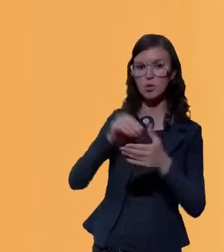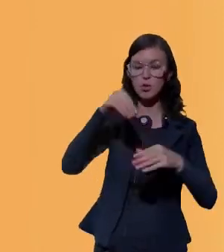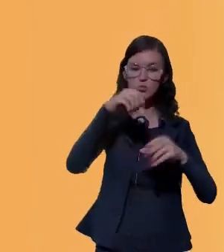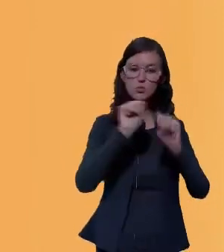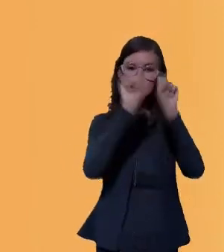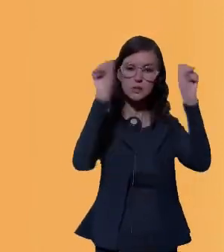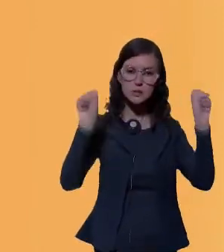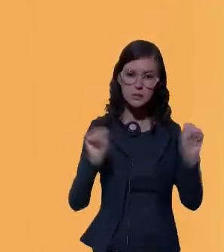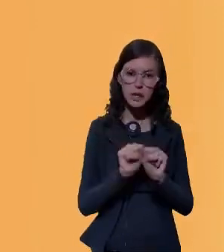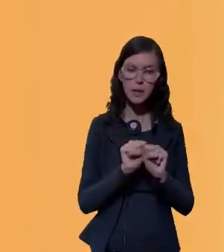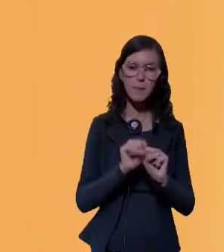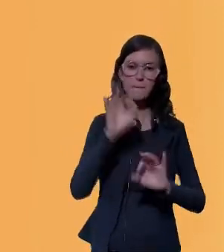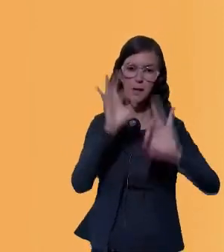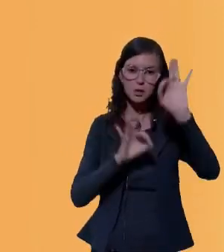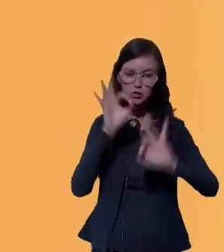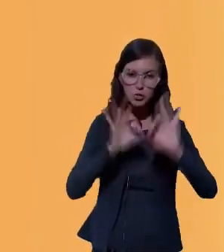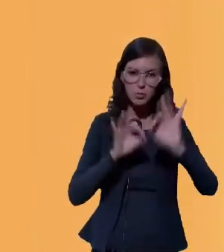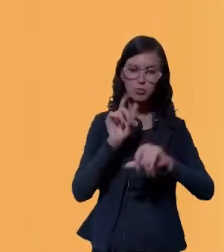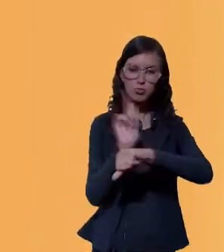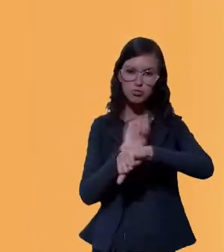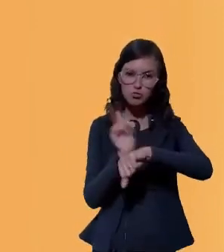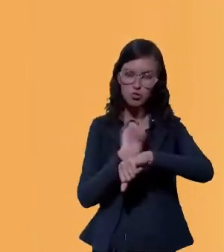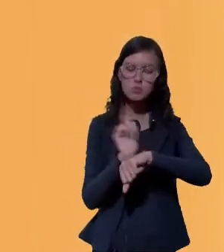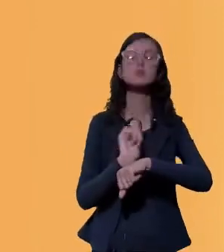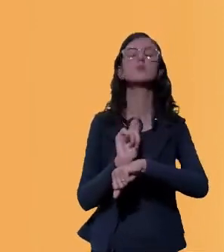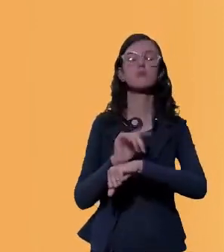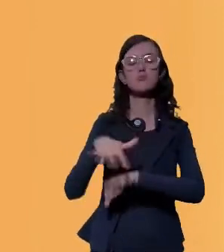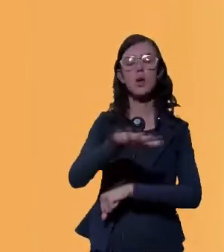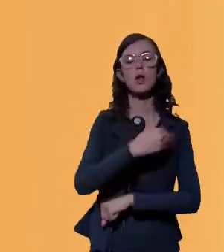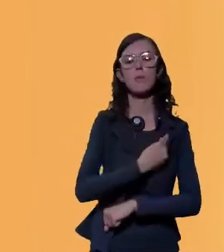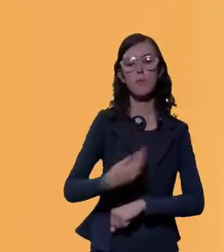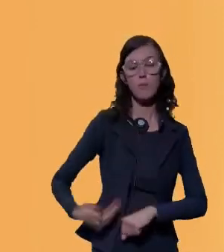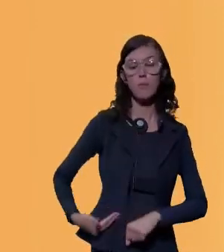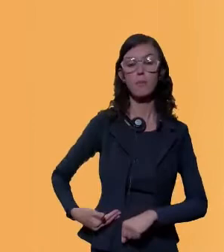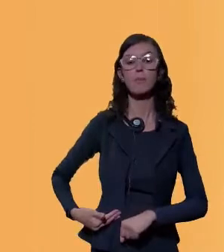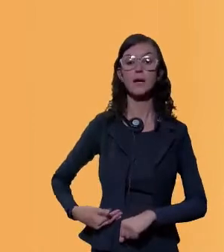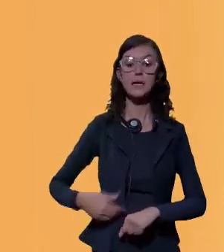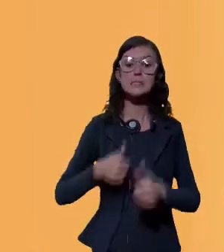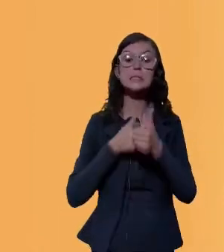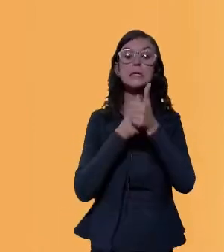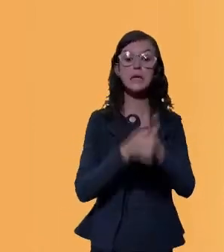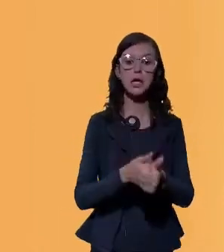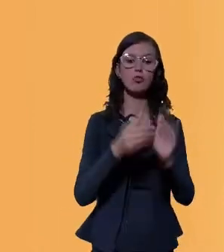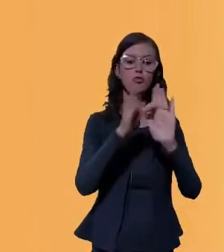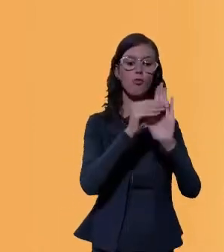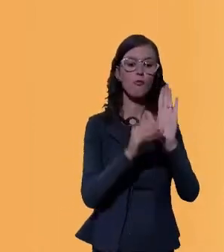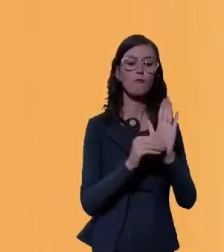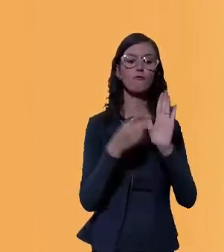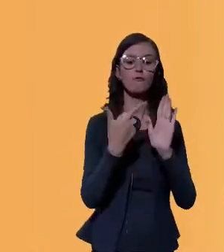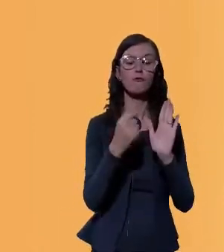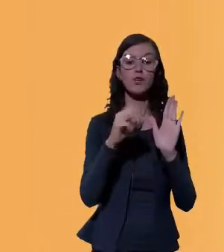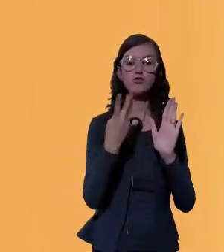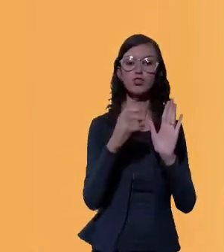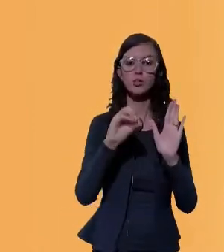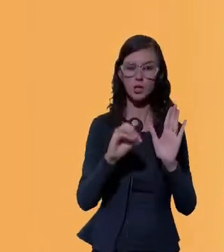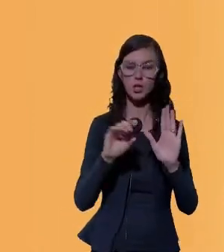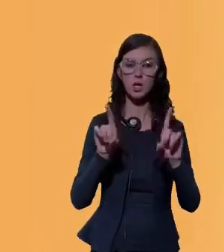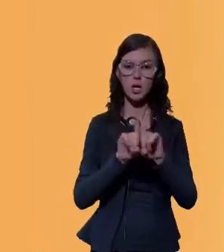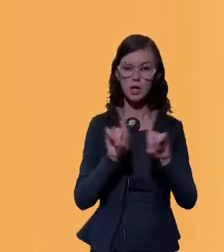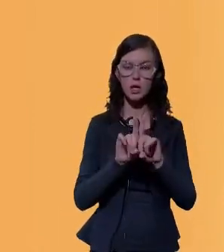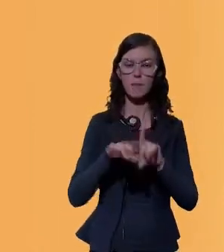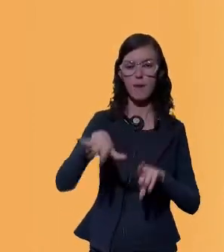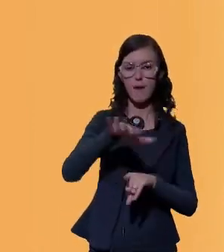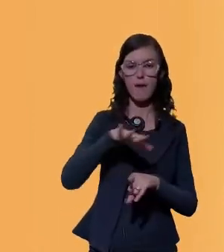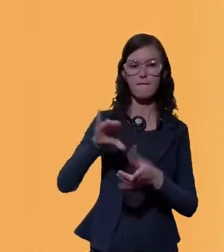orçamento e gestão de políticas públicas em linha com a Agenda 2030. Também é necessário integrar as decisões de financiamento